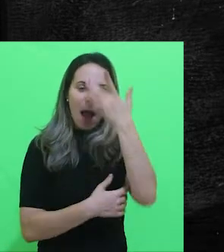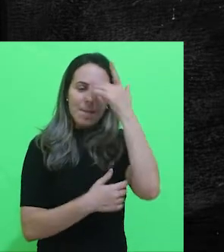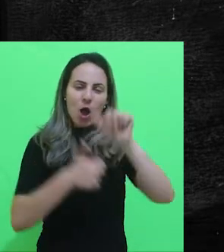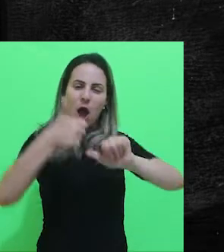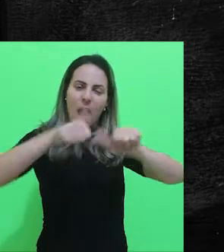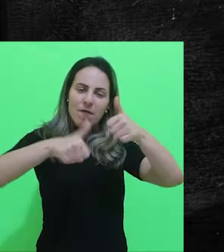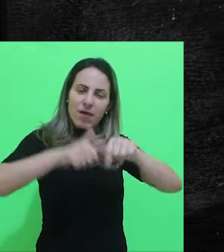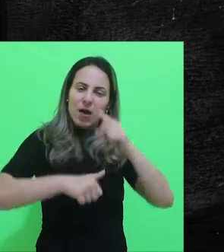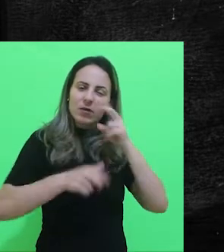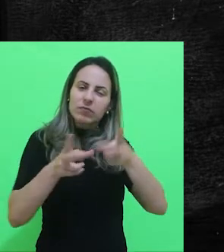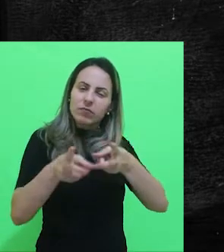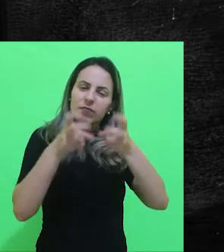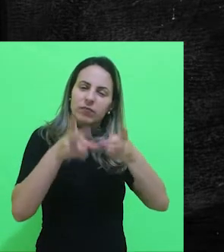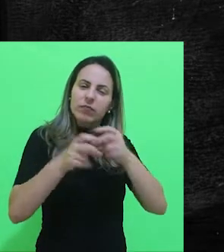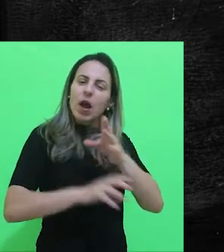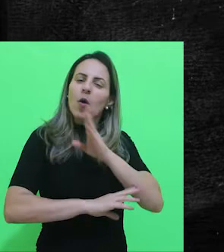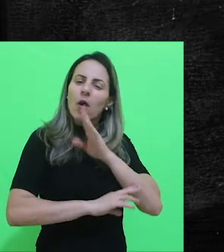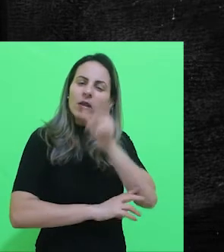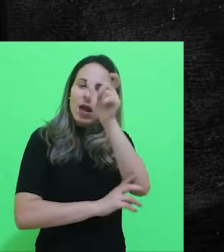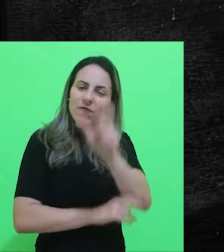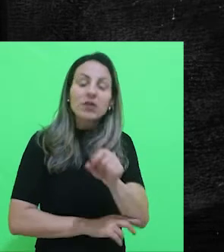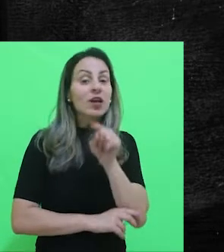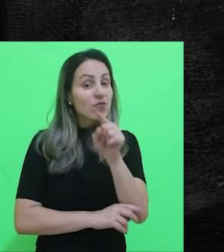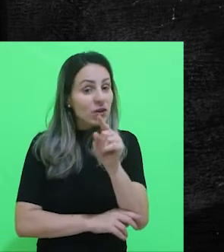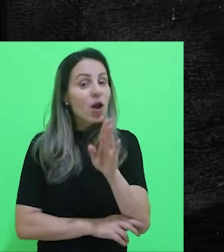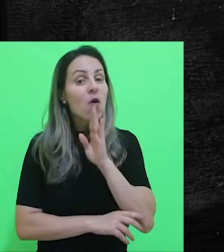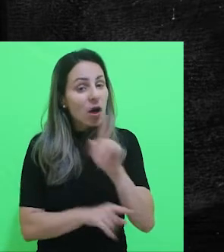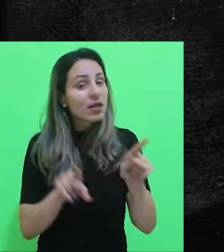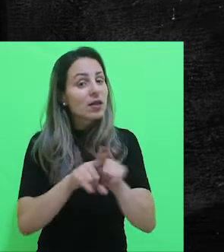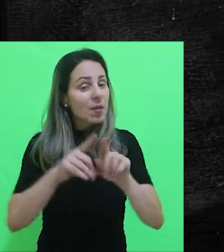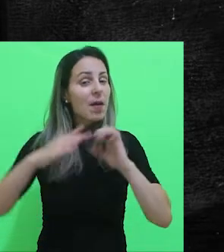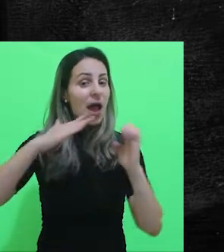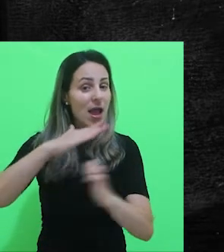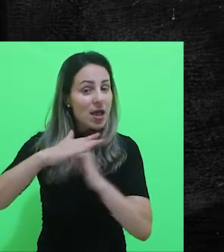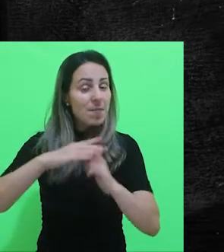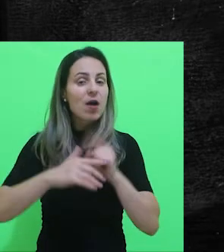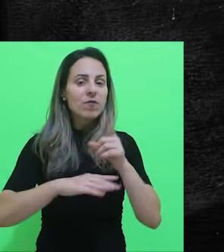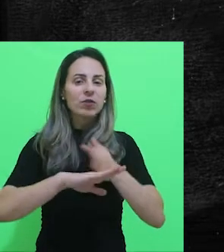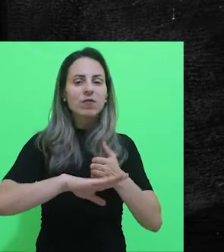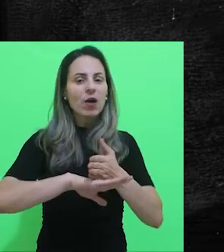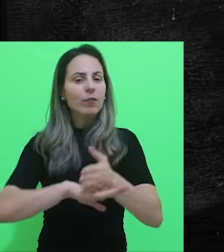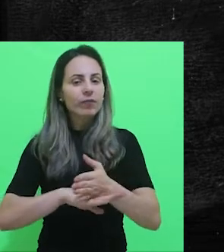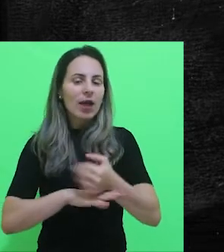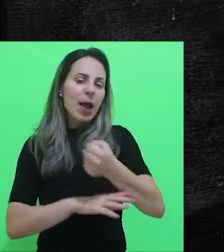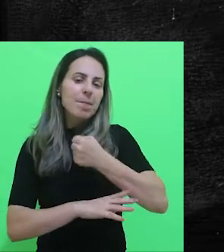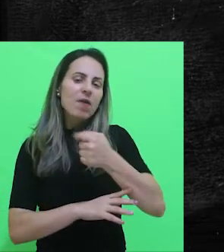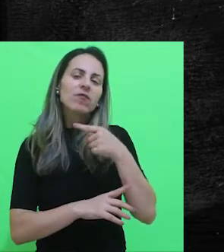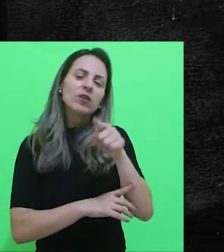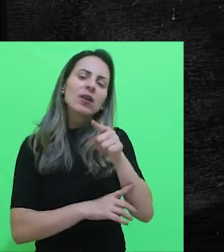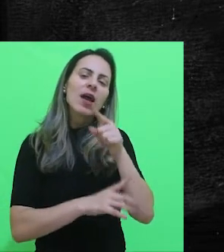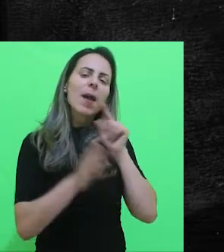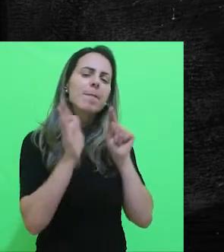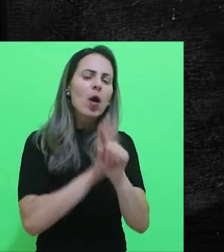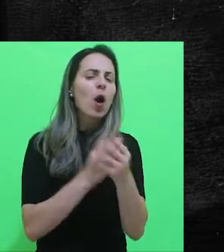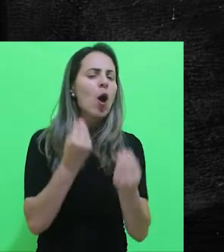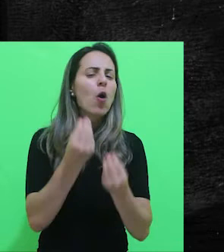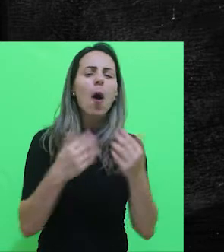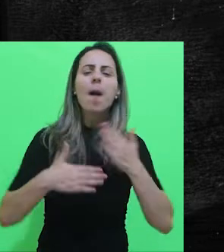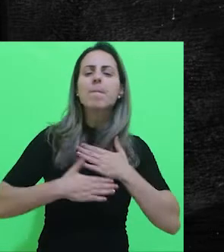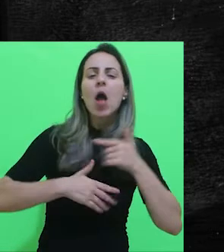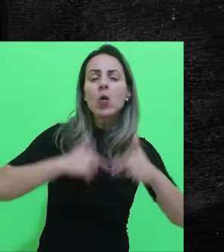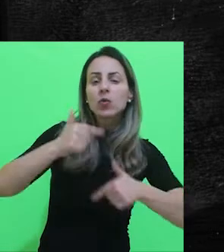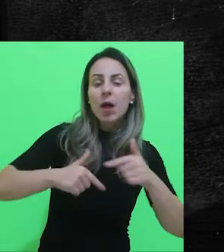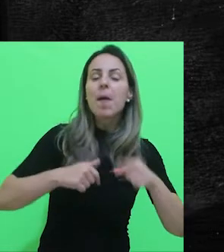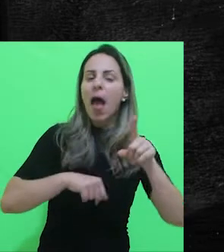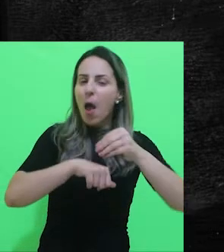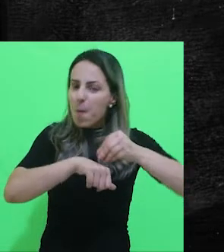conhecer e você também possa conhecer a empresa. Então, você vai, nesse momento, perguntar como vai ser o seu trabalho. Isso é